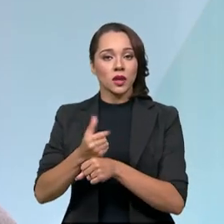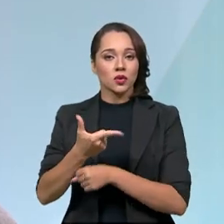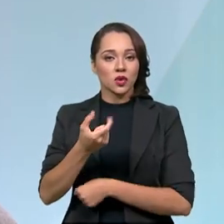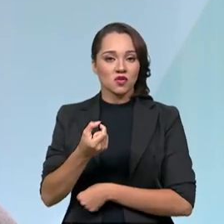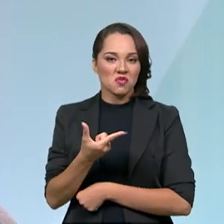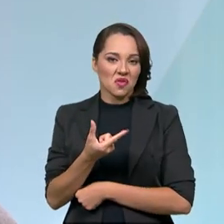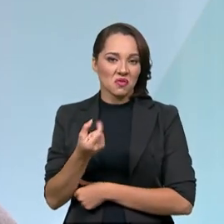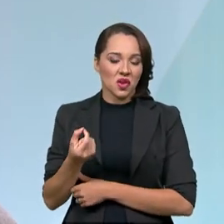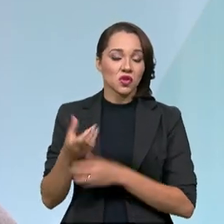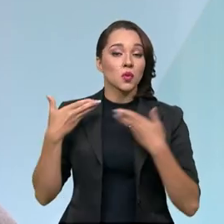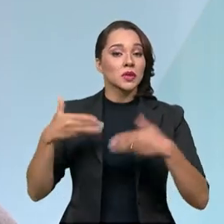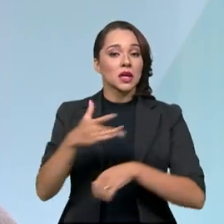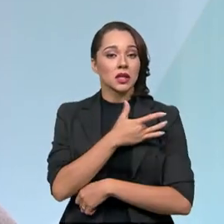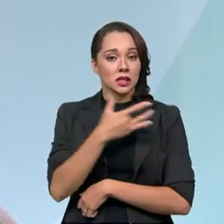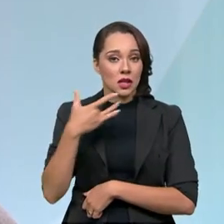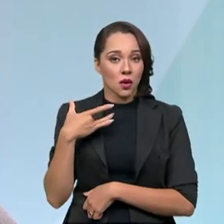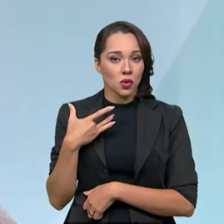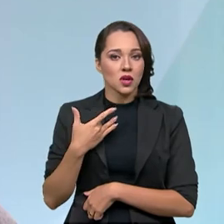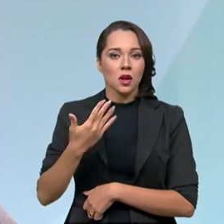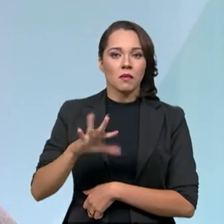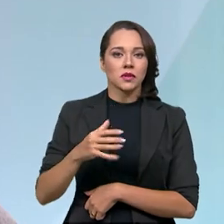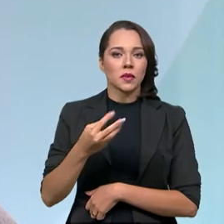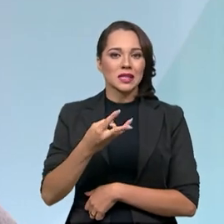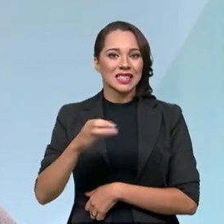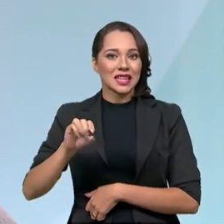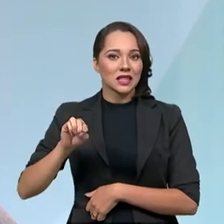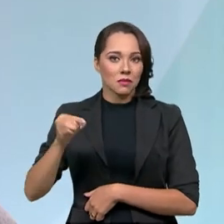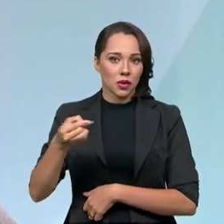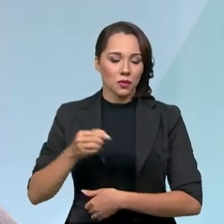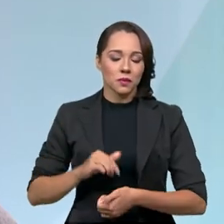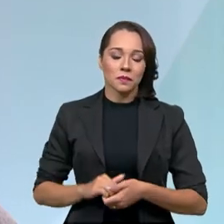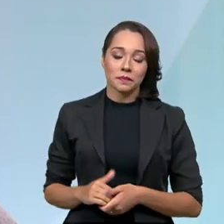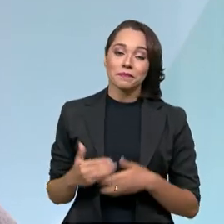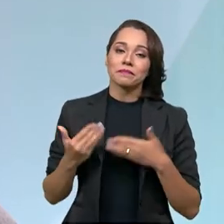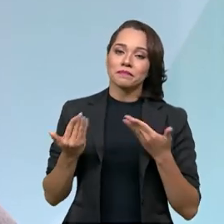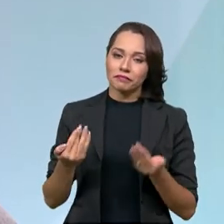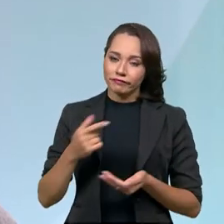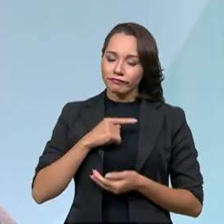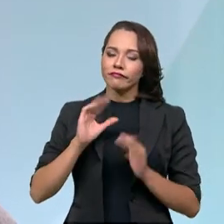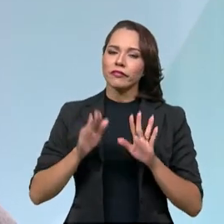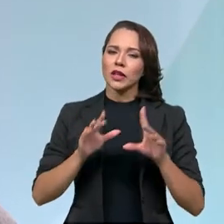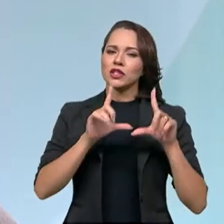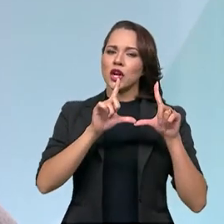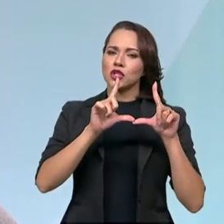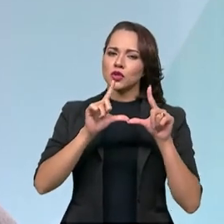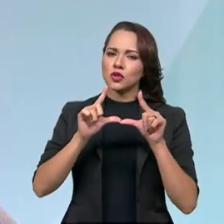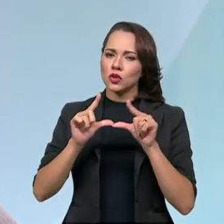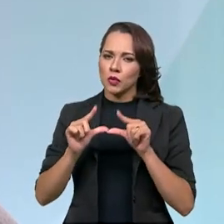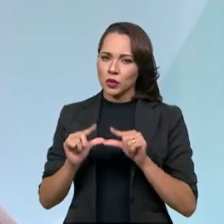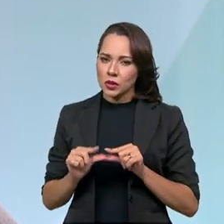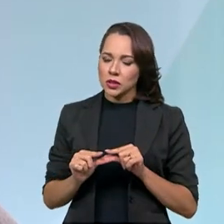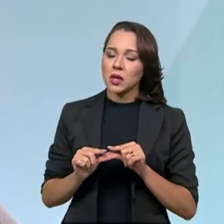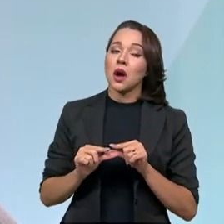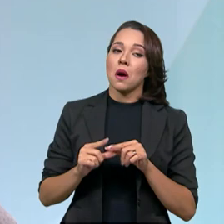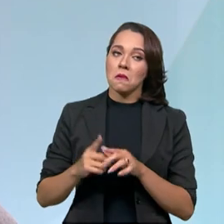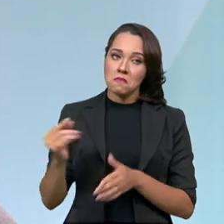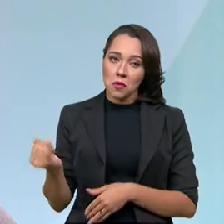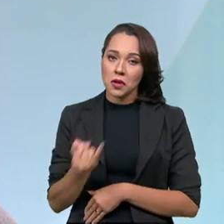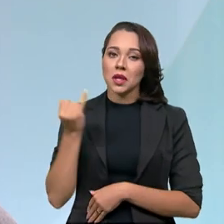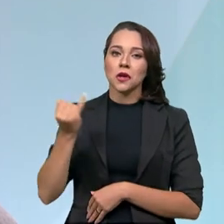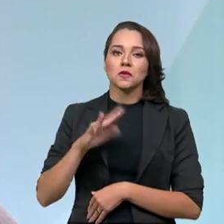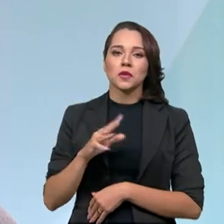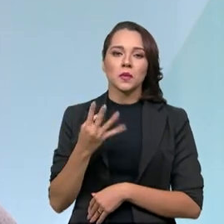preliminares do Ministério da Saúde, na ordem de 30 mil. Então, ou seja, a gente teve já uma redução significativa, na ordem de